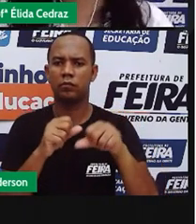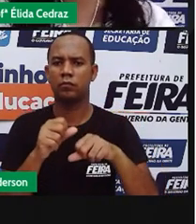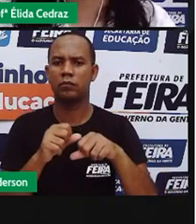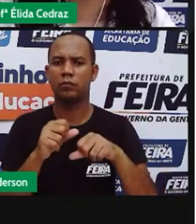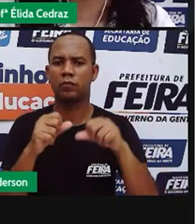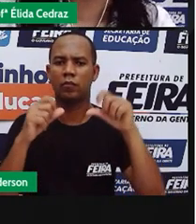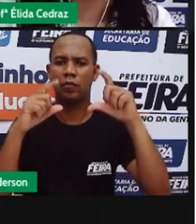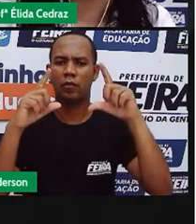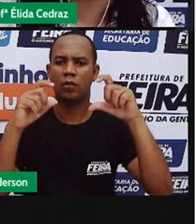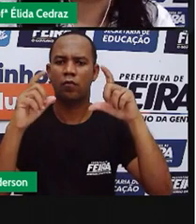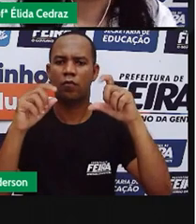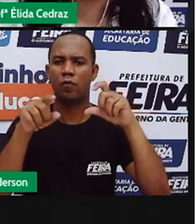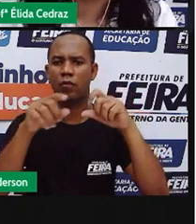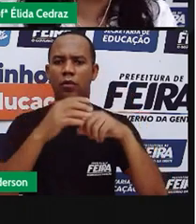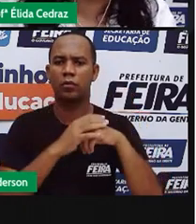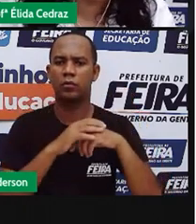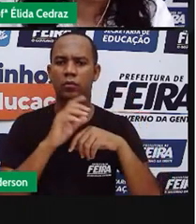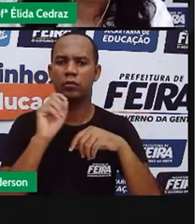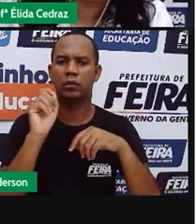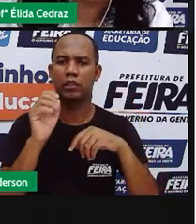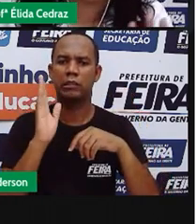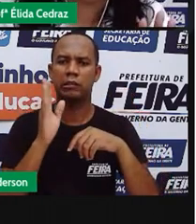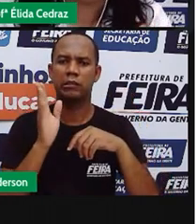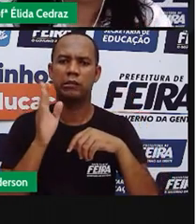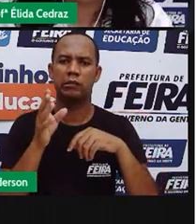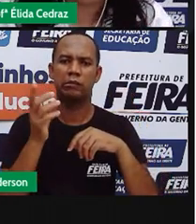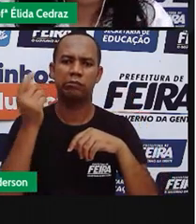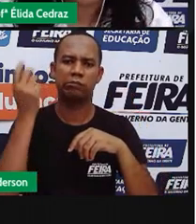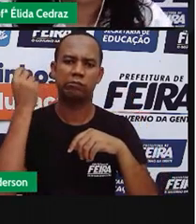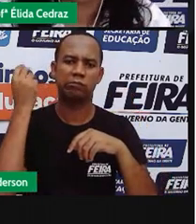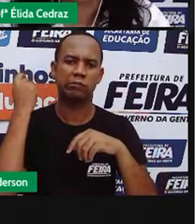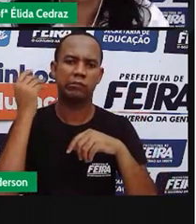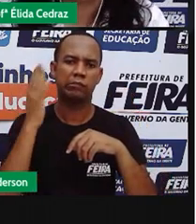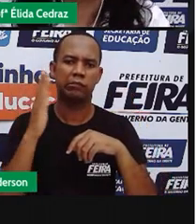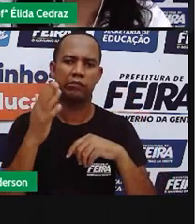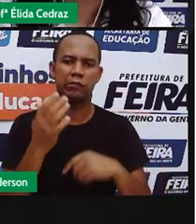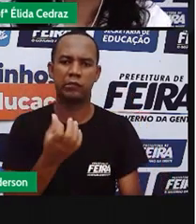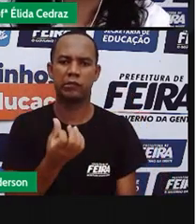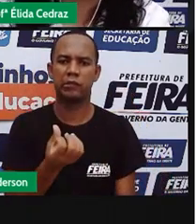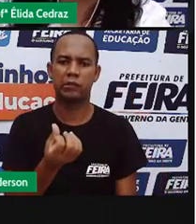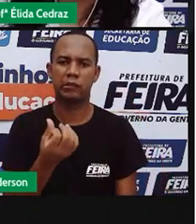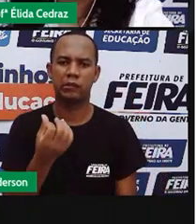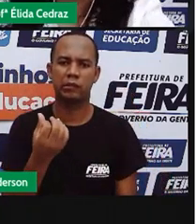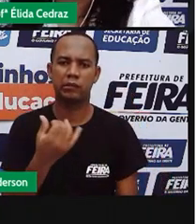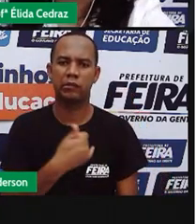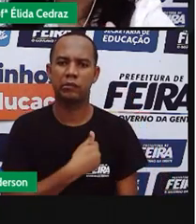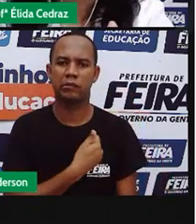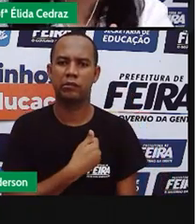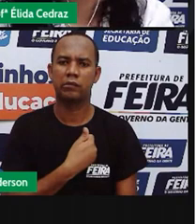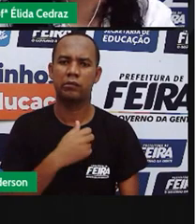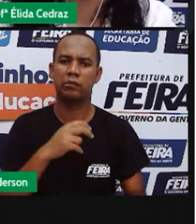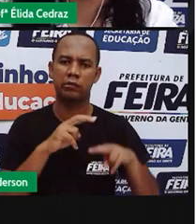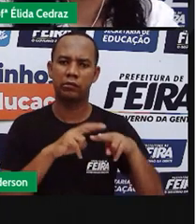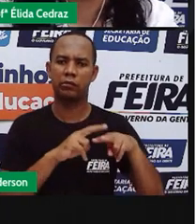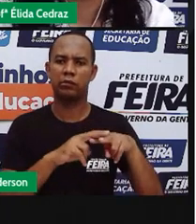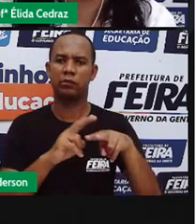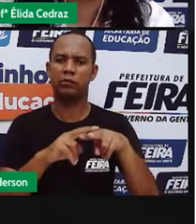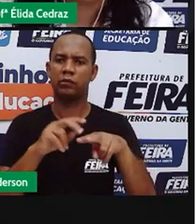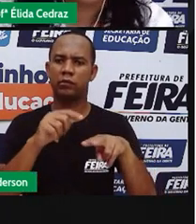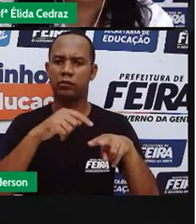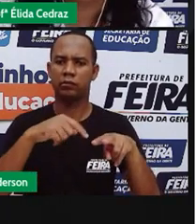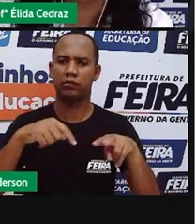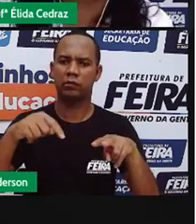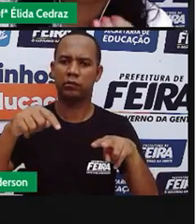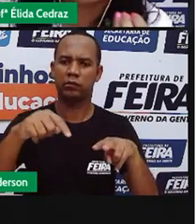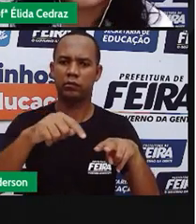Essa foto aqui, a Pró já era na fila. Ela tinha seis anos. Tinha esses bancos em forma